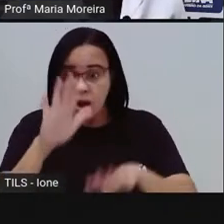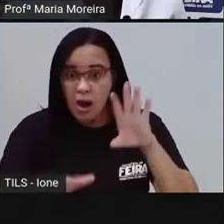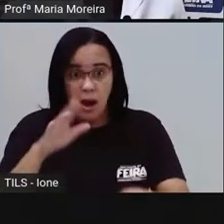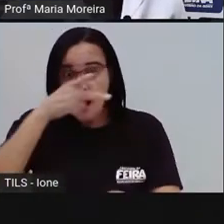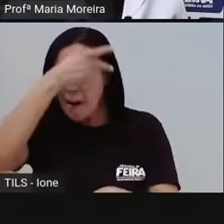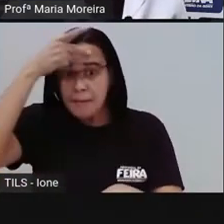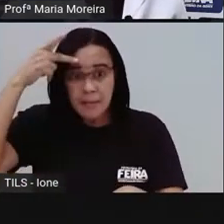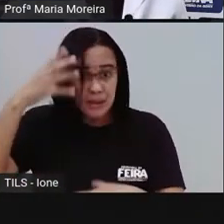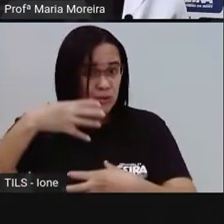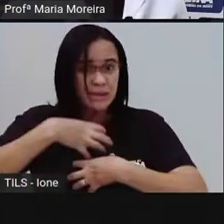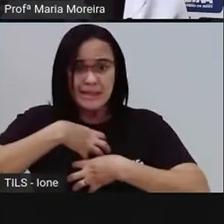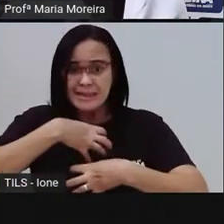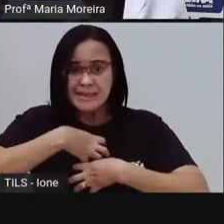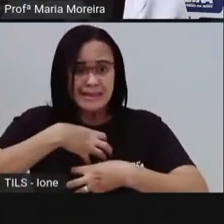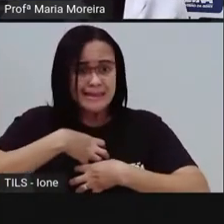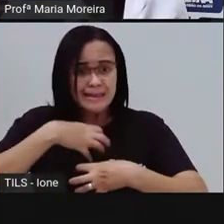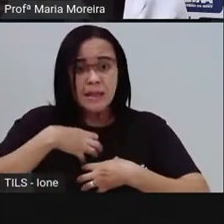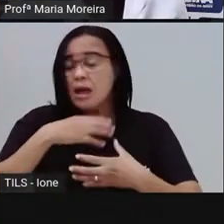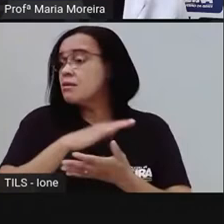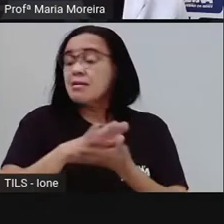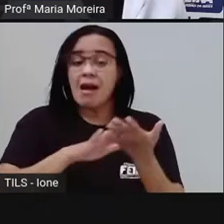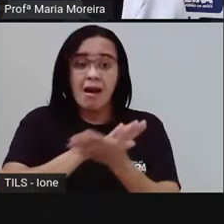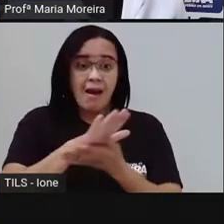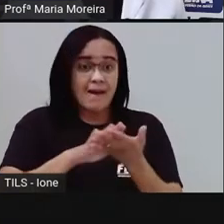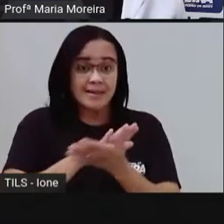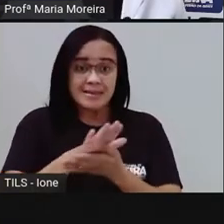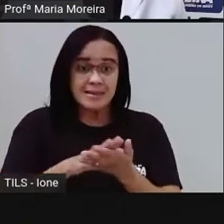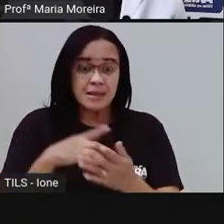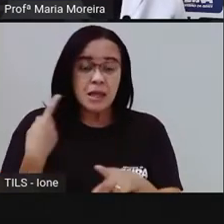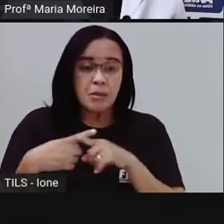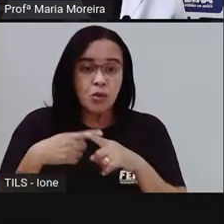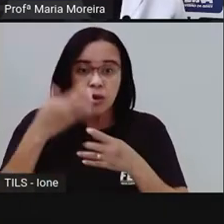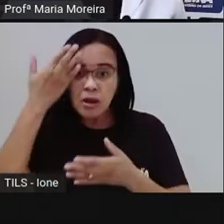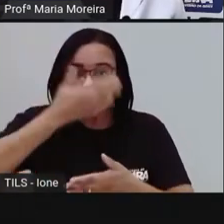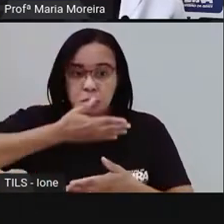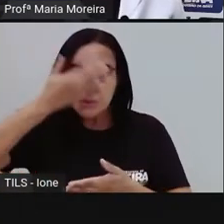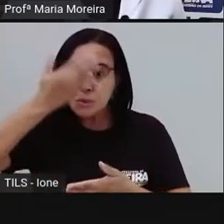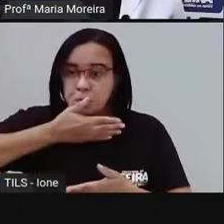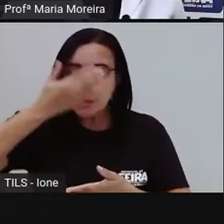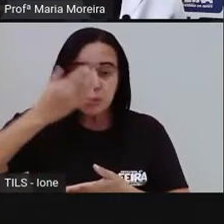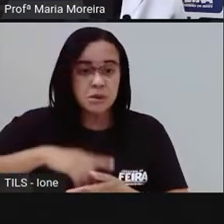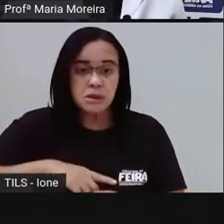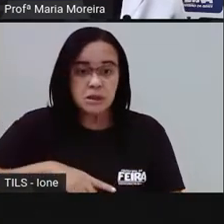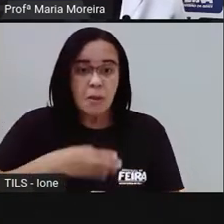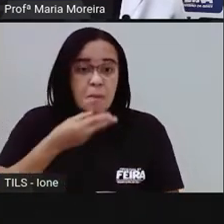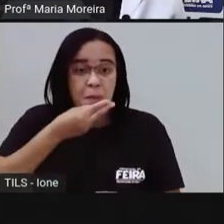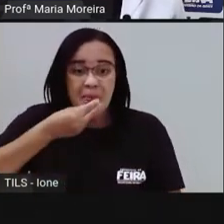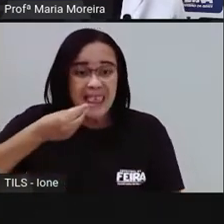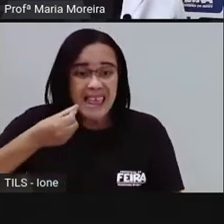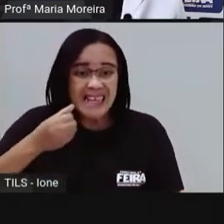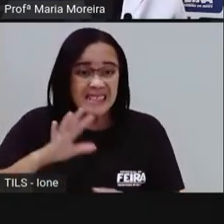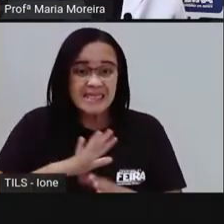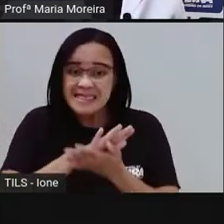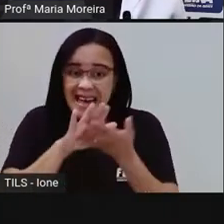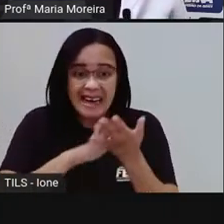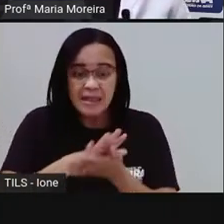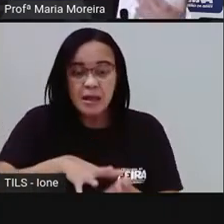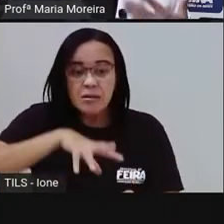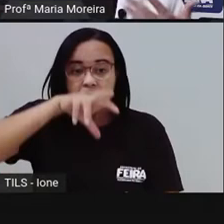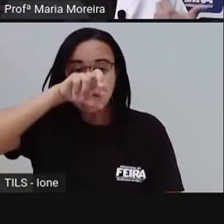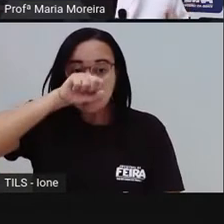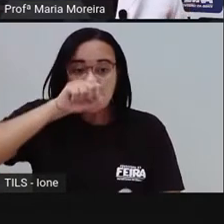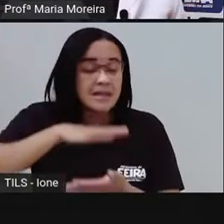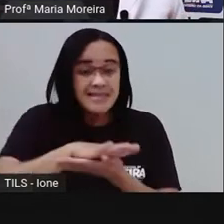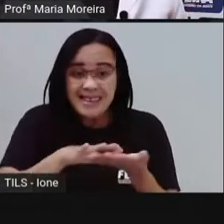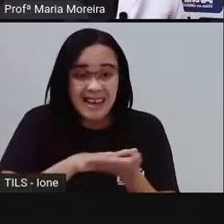que está se intoxicando, porque o monóxido é incolor, não tem cheiro e nem gosto. Mas, pró, e